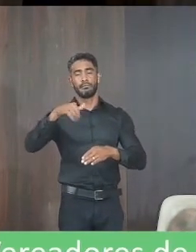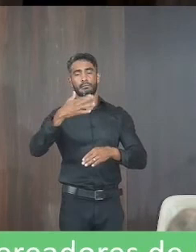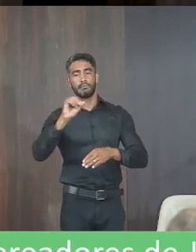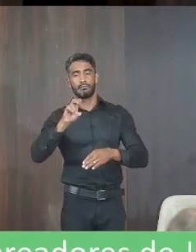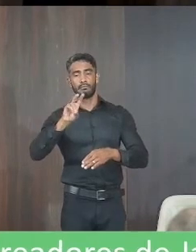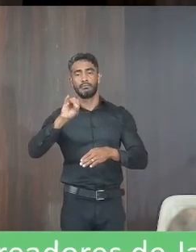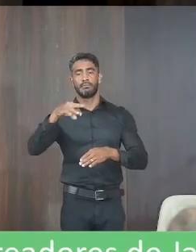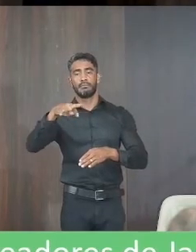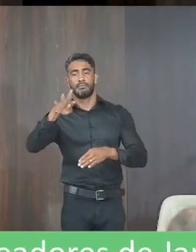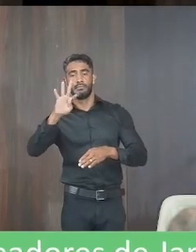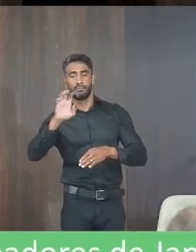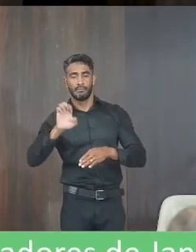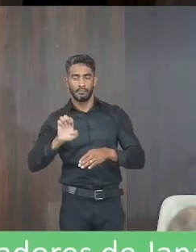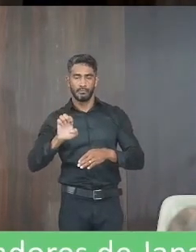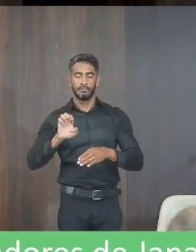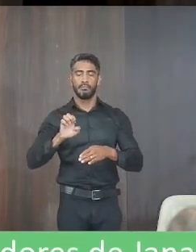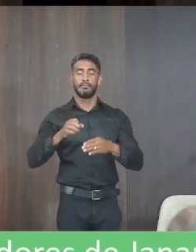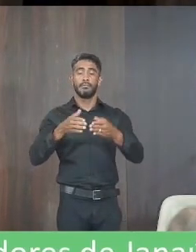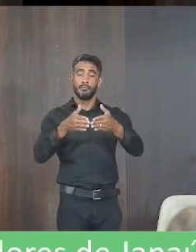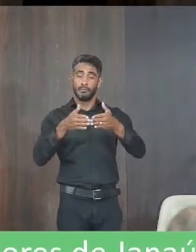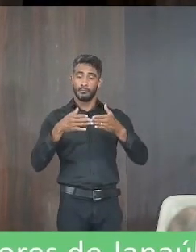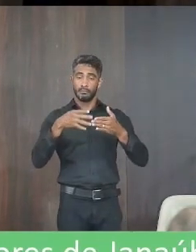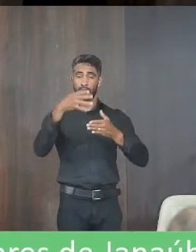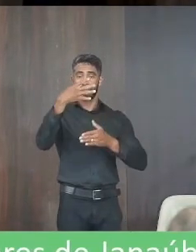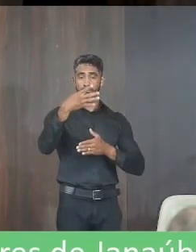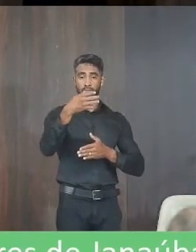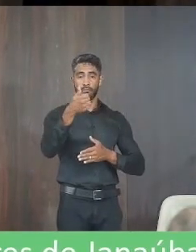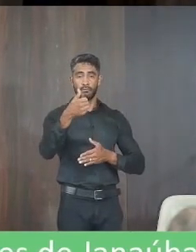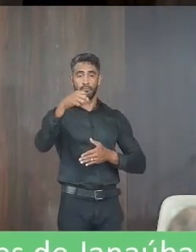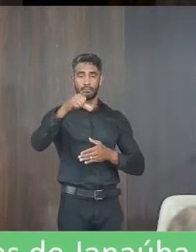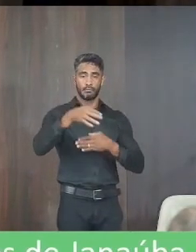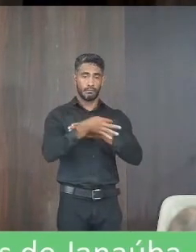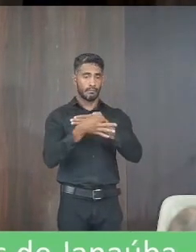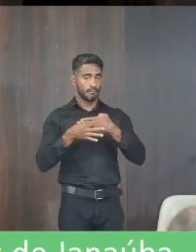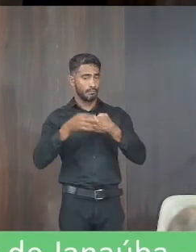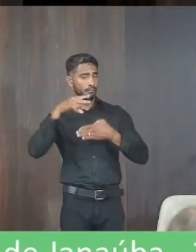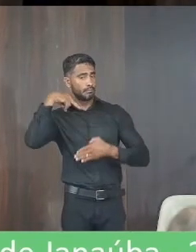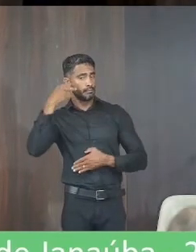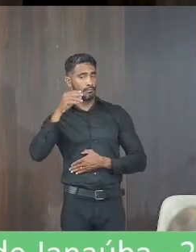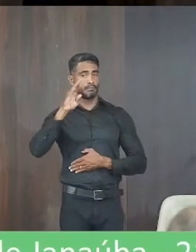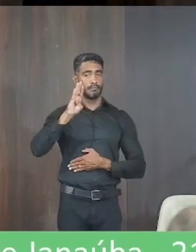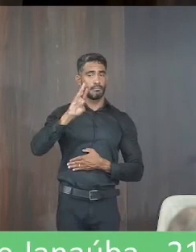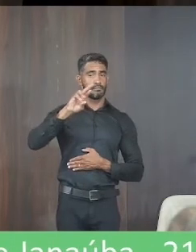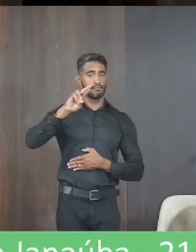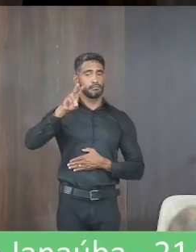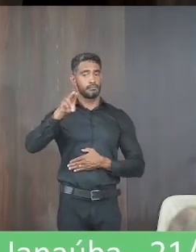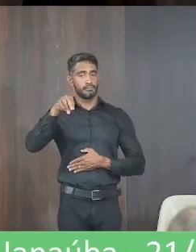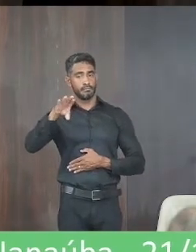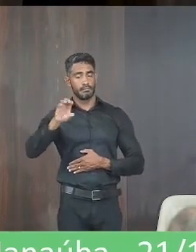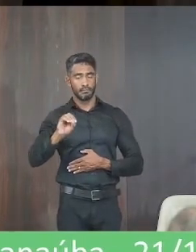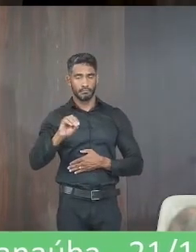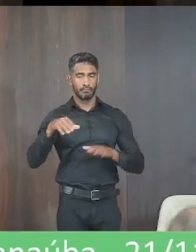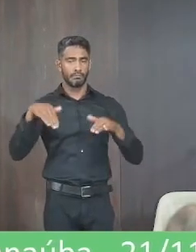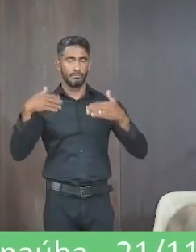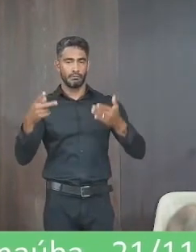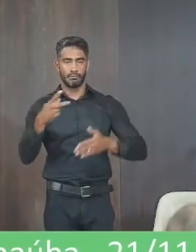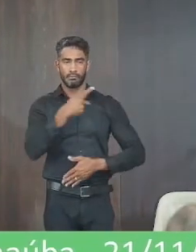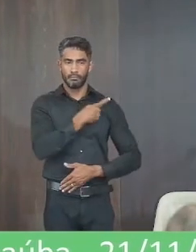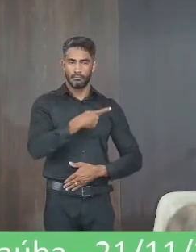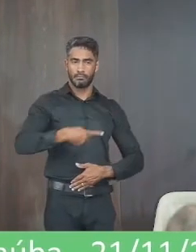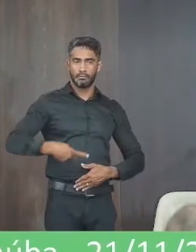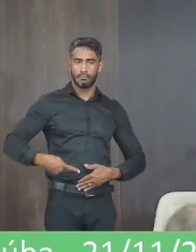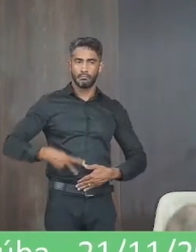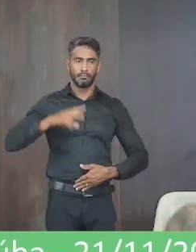requerimento 419 2022 autor vereador Bruno Henrique Oliveira Mendes excelentíssimo senhor